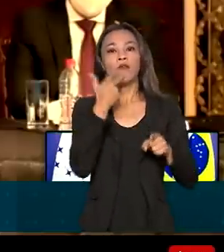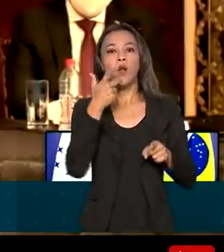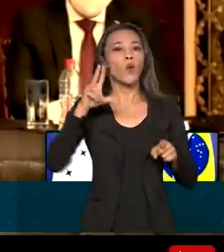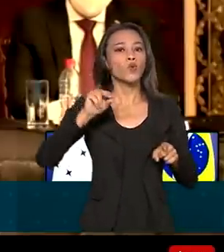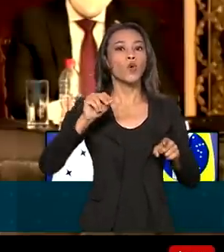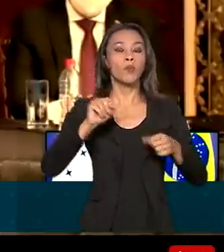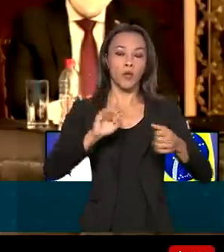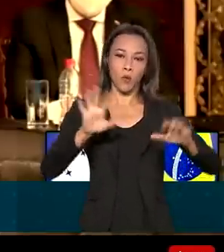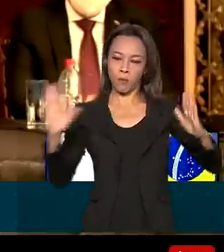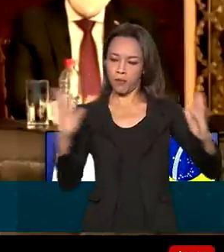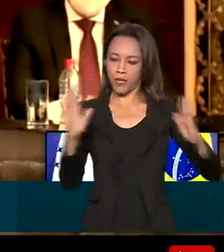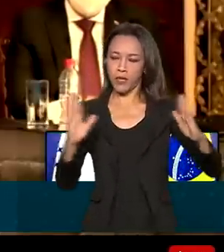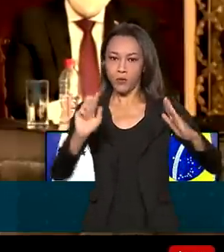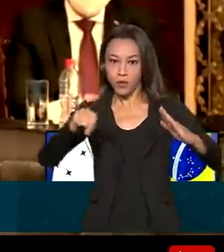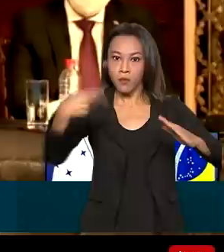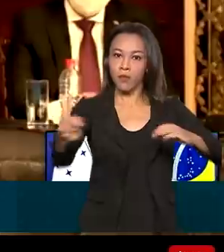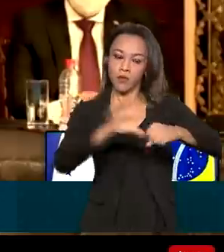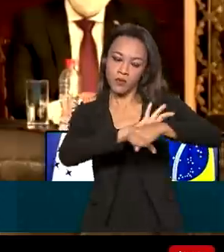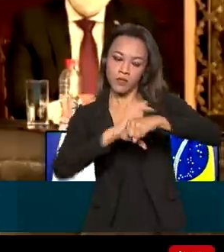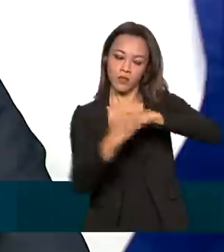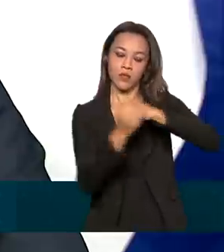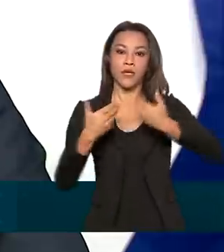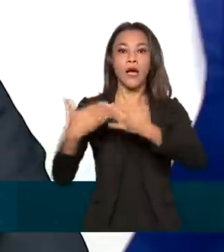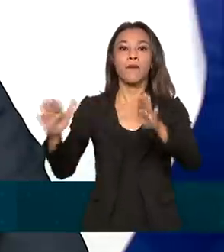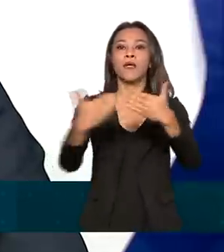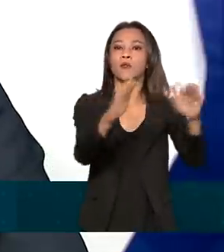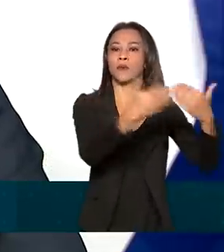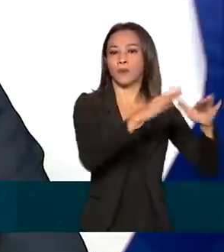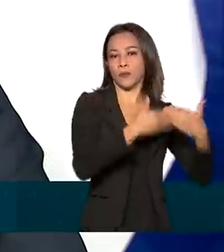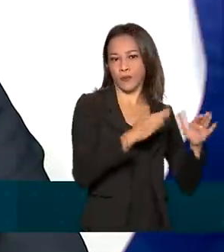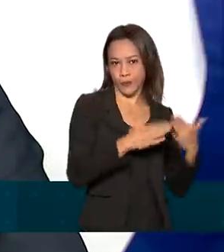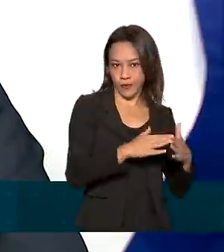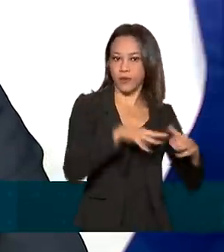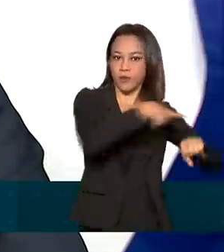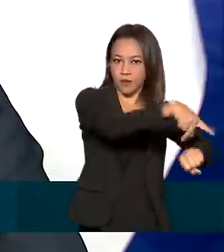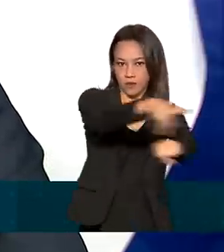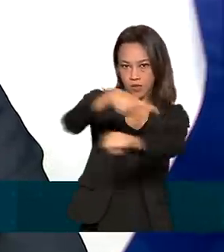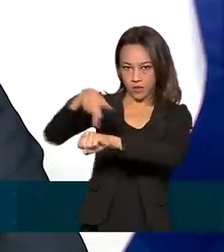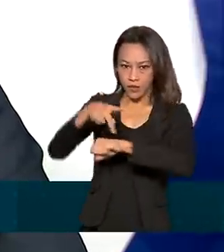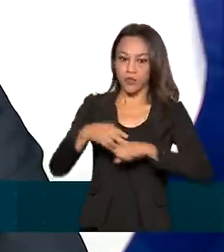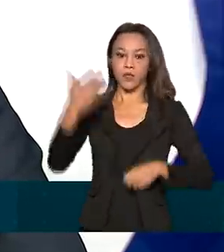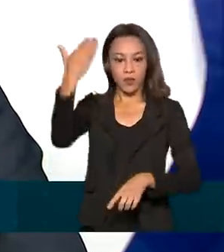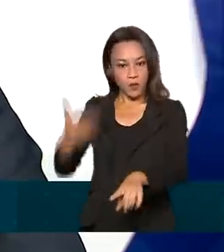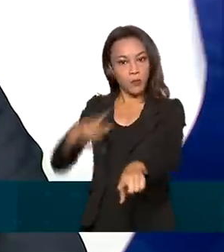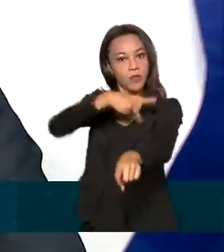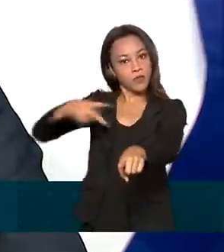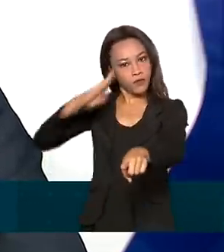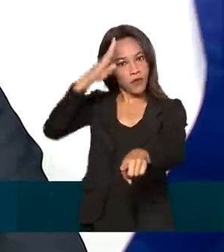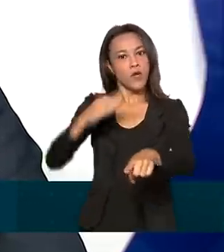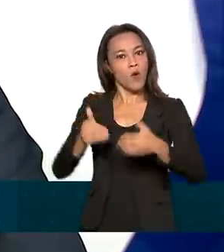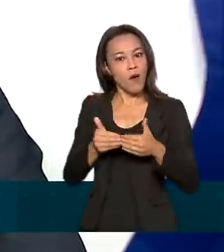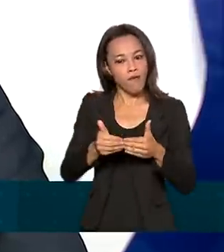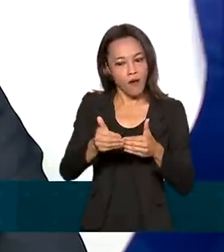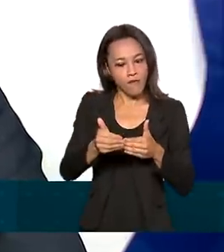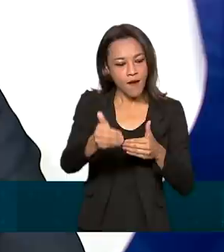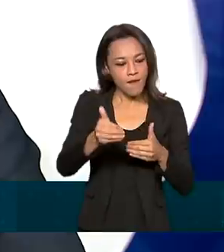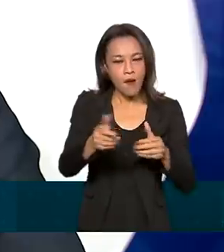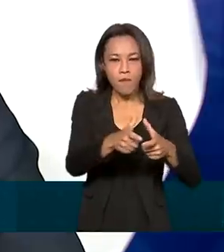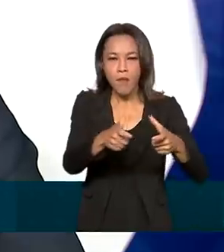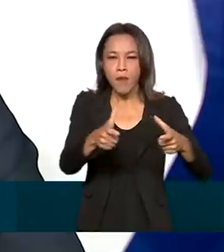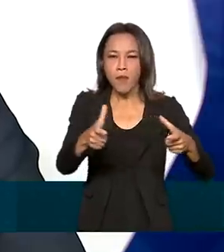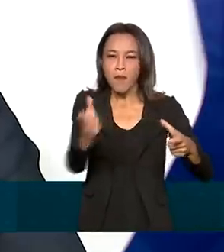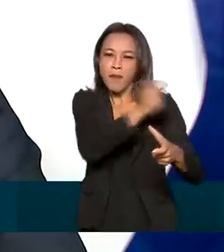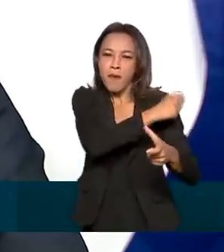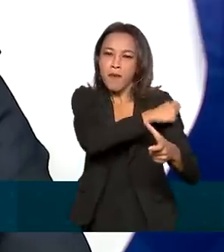pós-pandemia e a reabertura de fronteiras. O presidente Jair Bolsonaro diz que, com o avanço da vacinação, espera uma